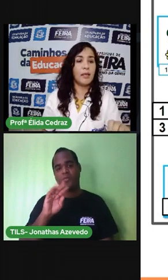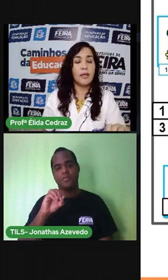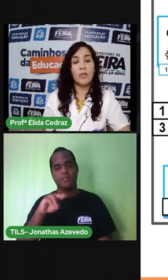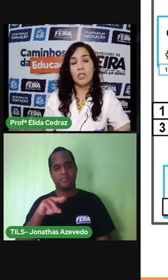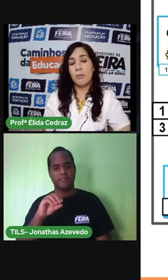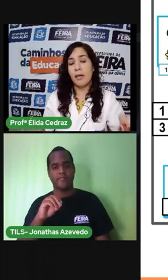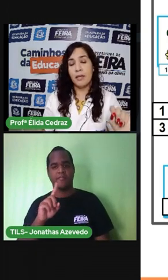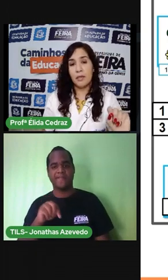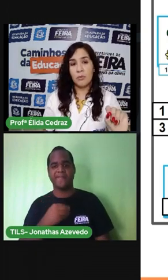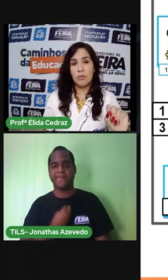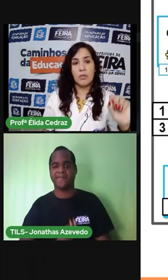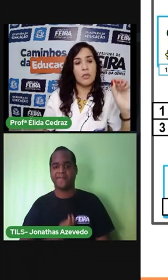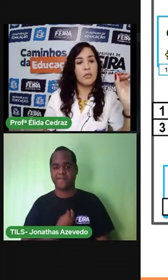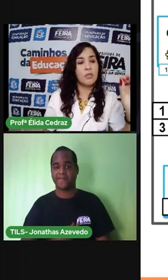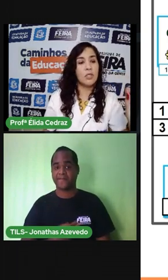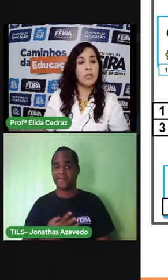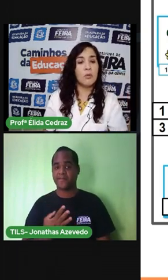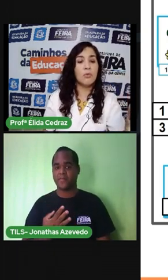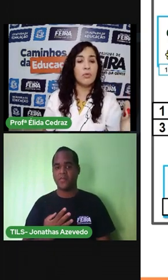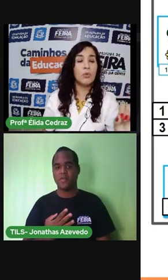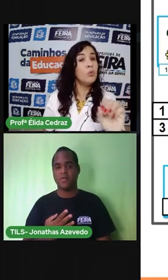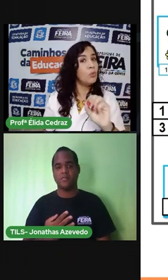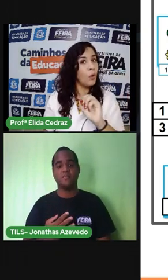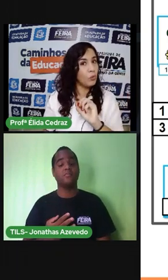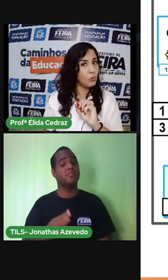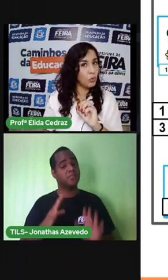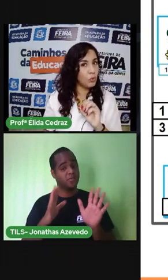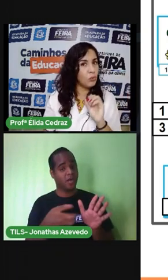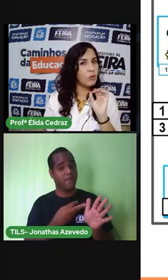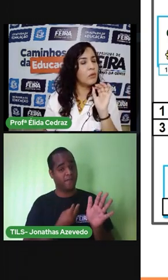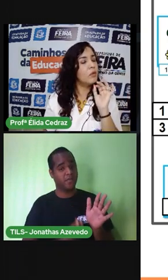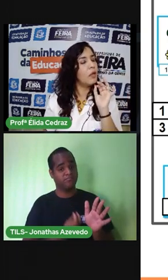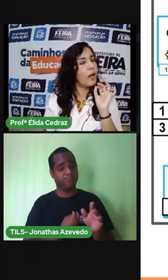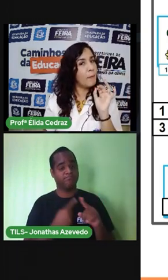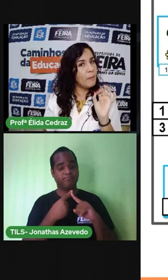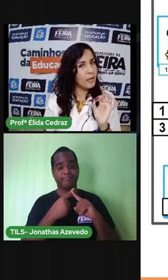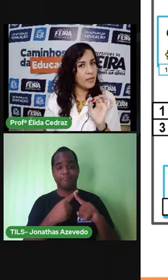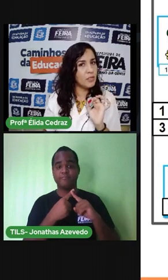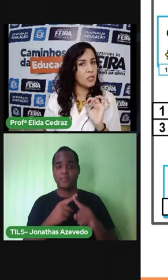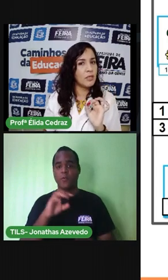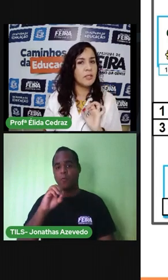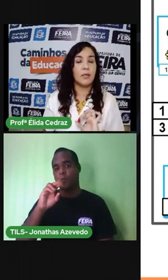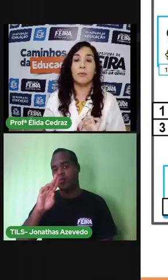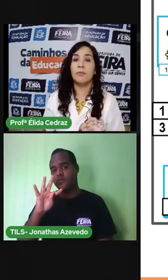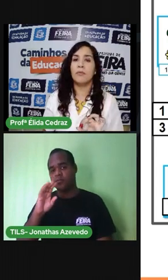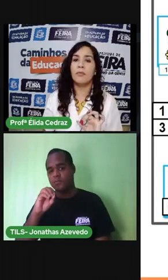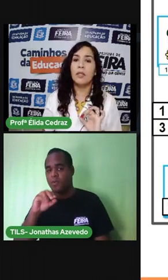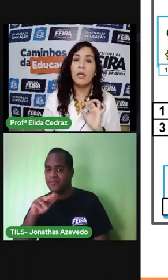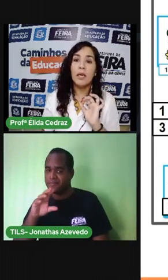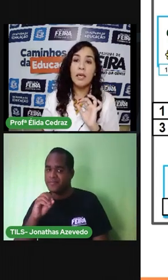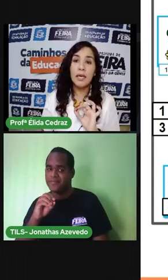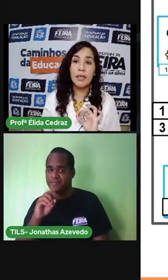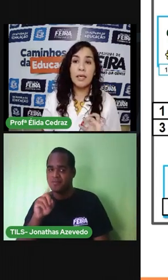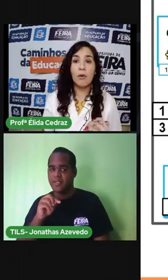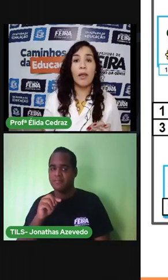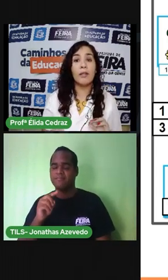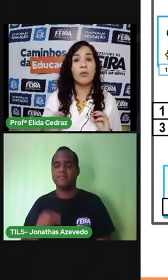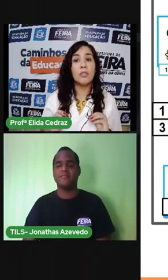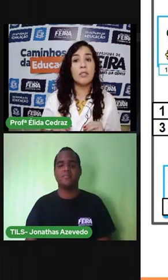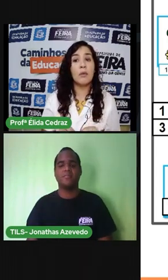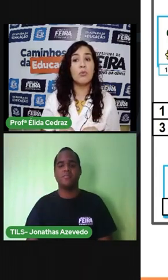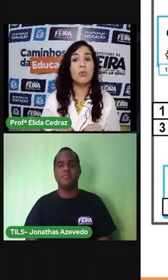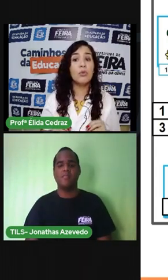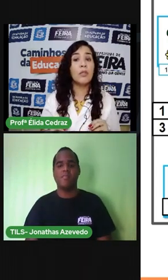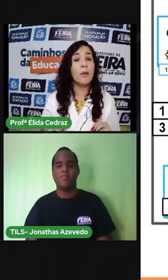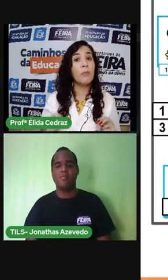Aqui nós já marcamos. Nós estamos no outono. A meia estação. E aqui ao